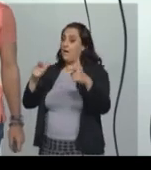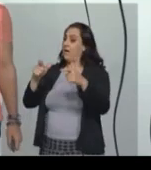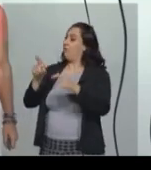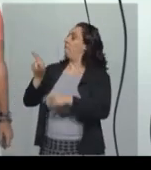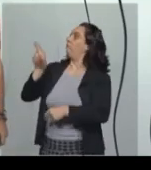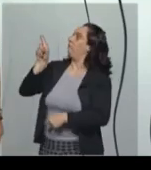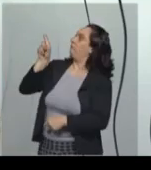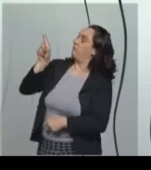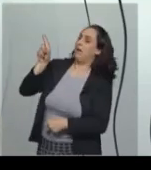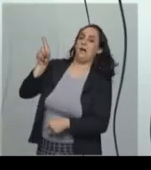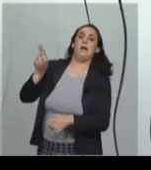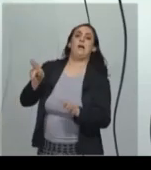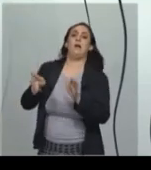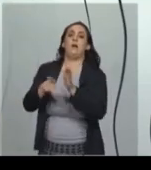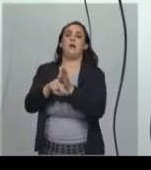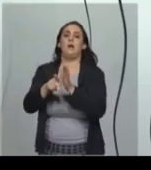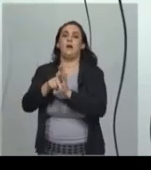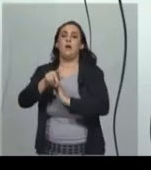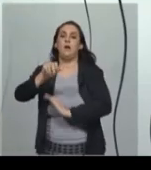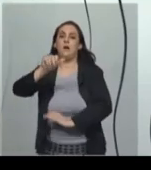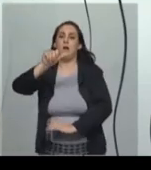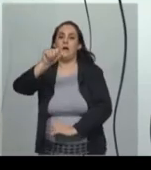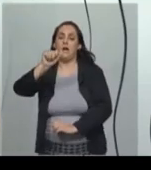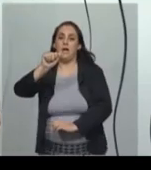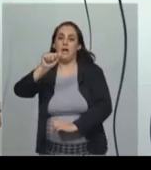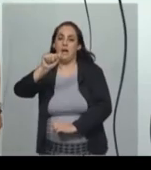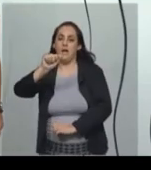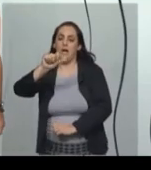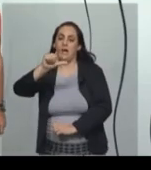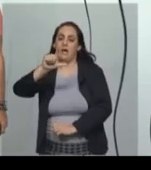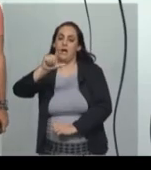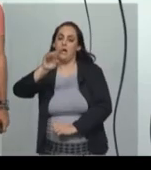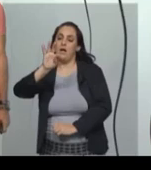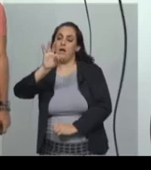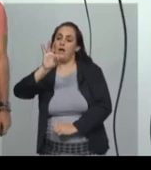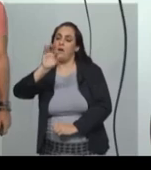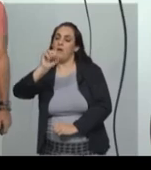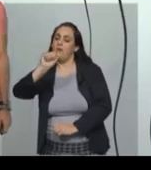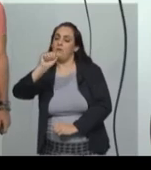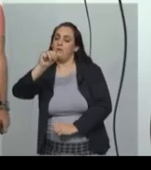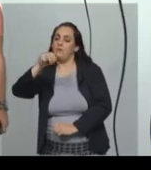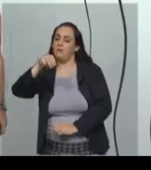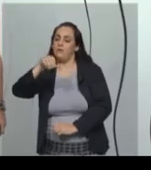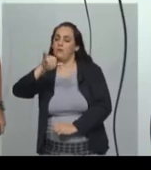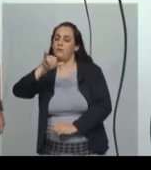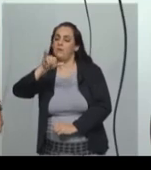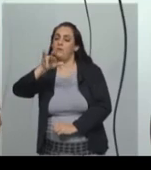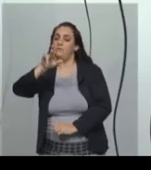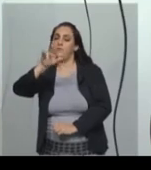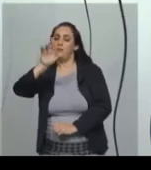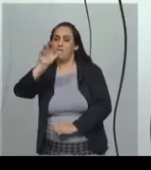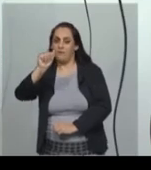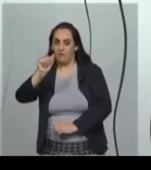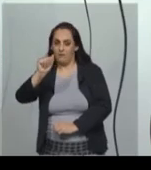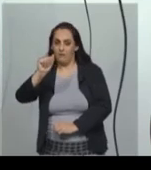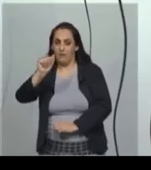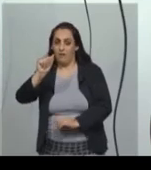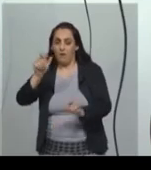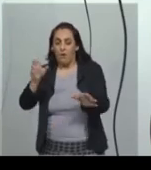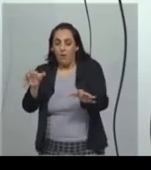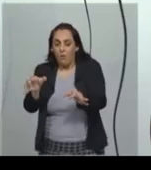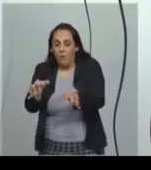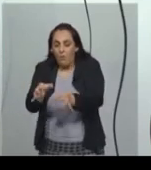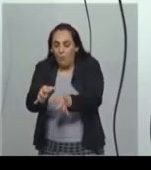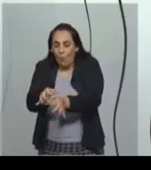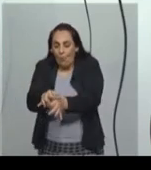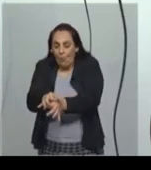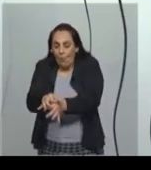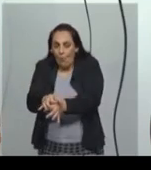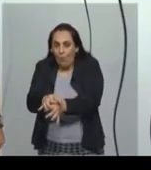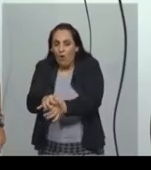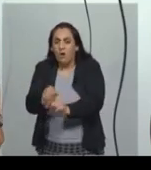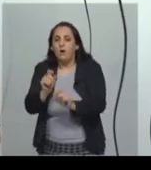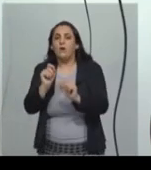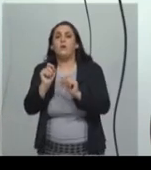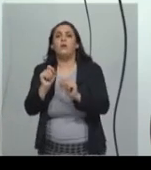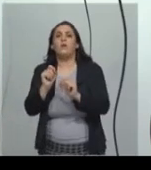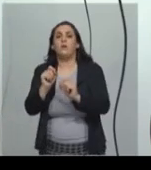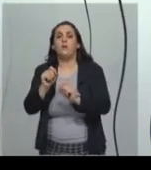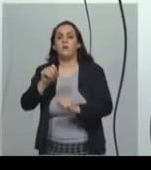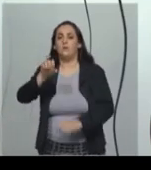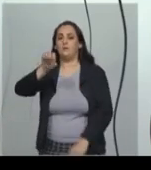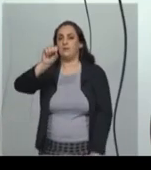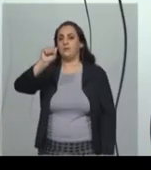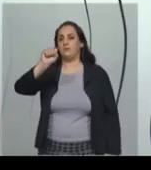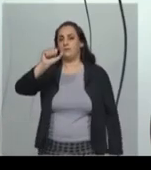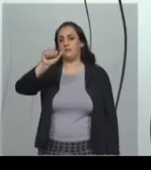estado do Pará. E o município de 5.570, ou seja, o menor município do Brasil, é o município de